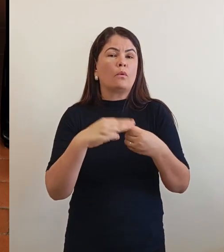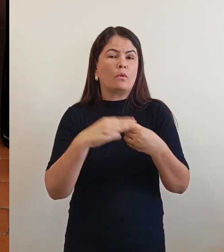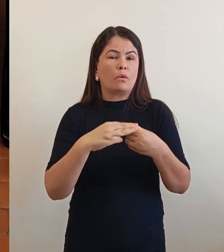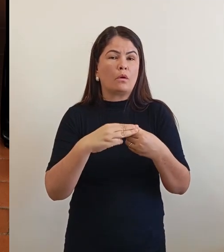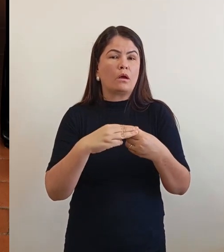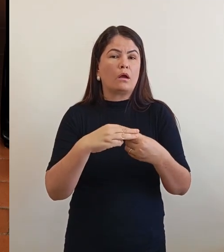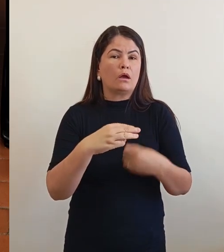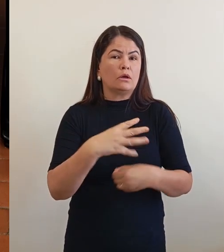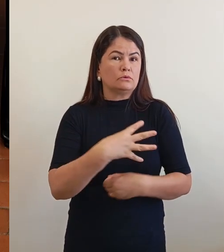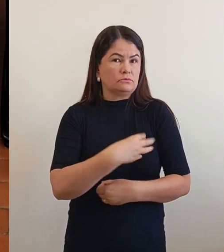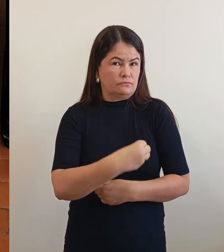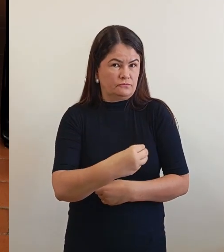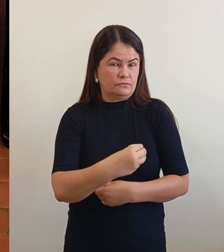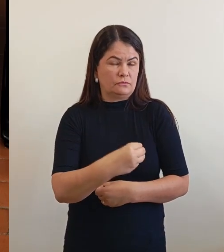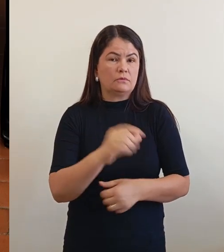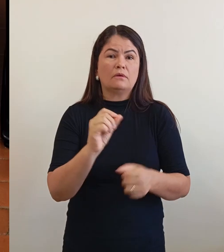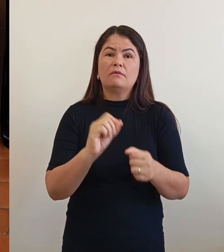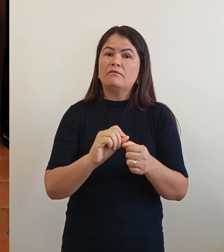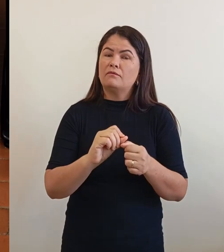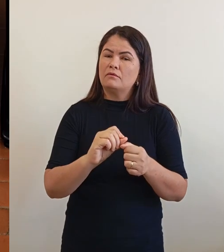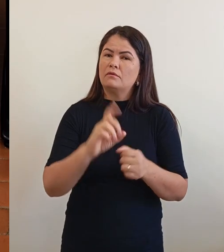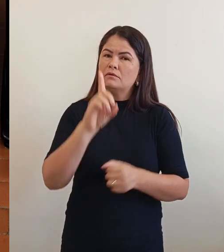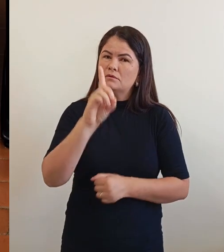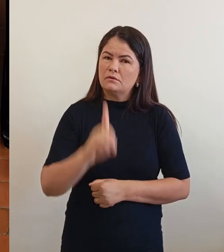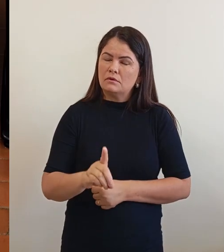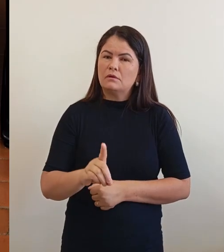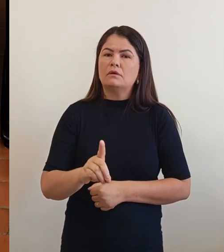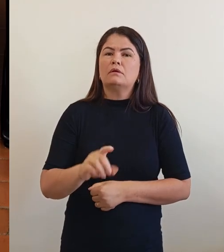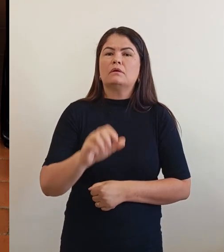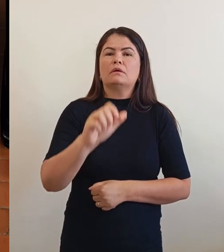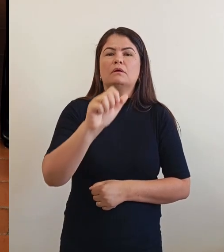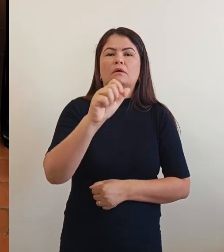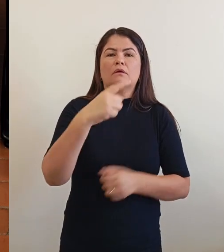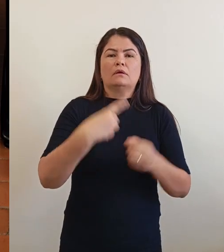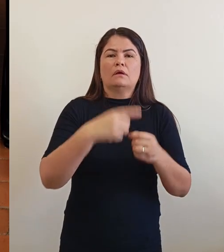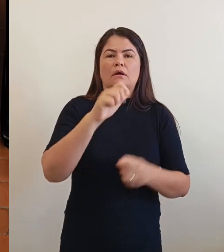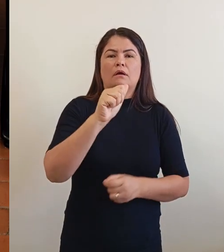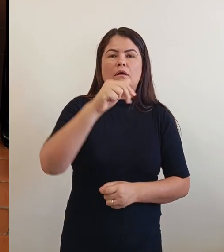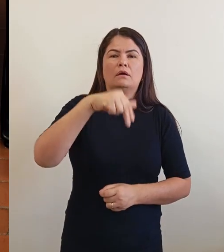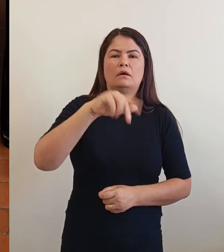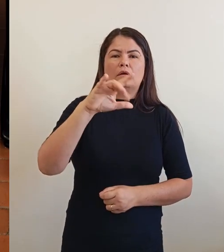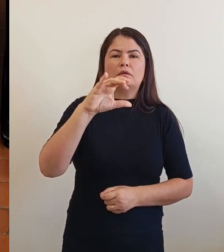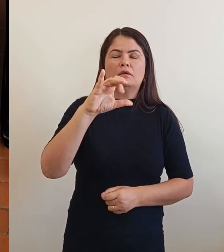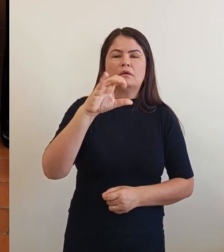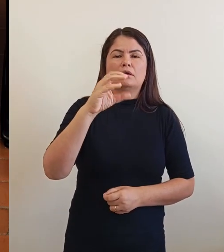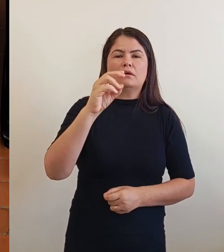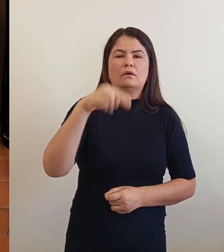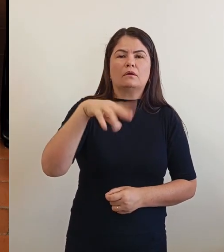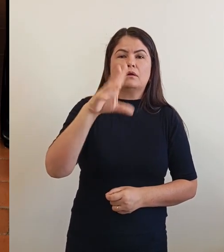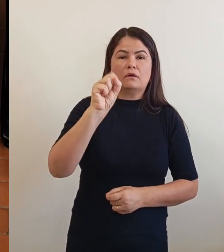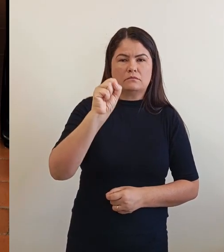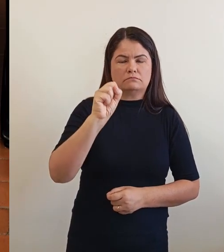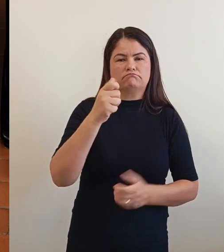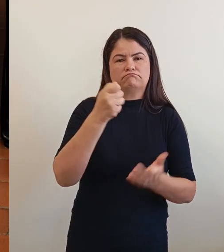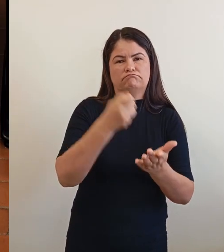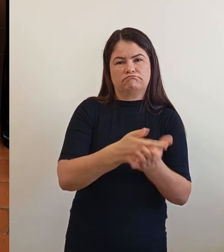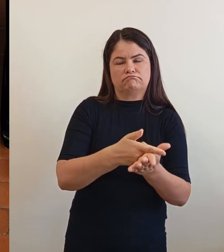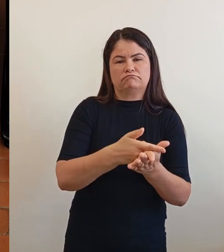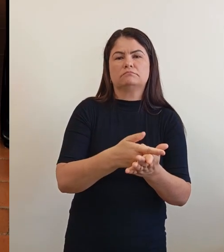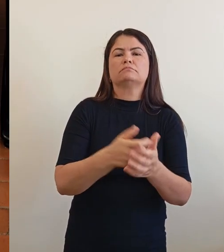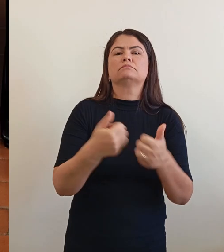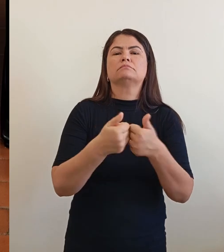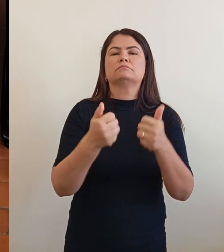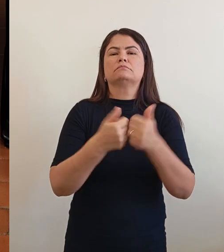mesmo, ela fez direito em Anicuns. E nós pagamos transporte particular. A gente